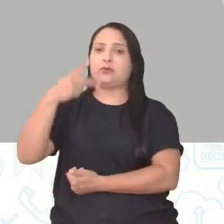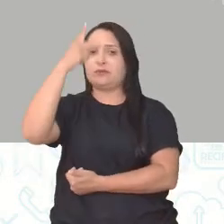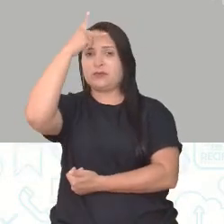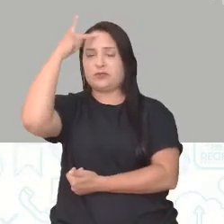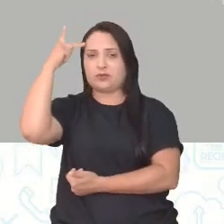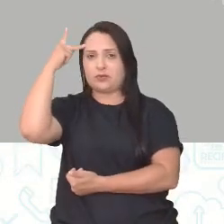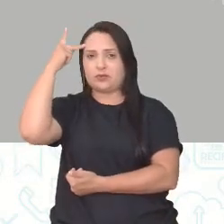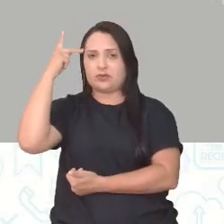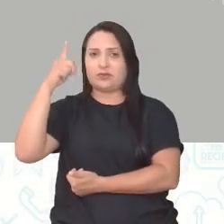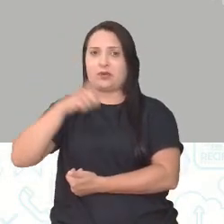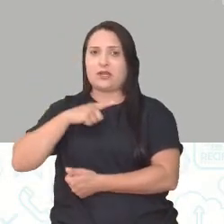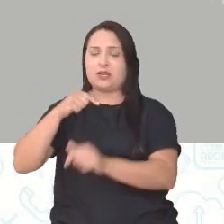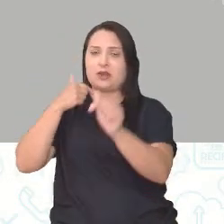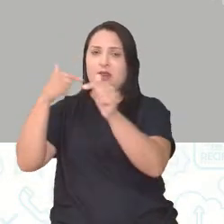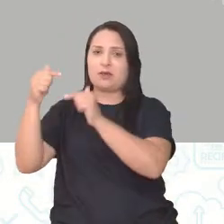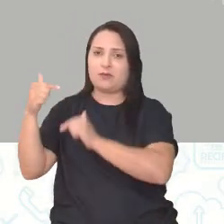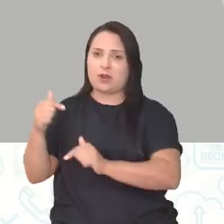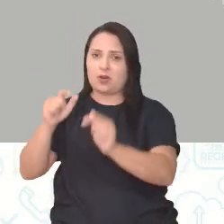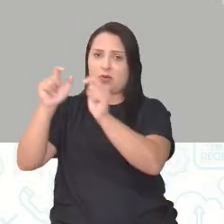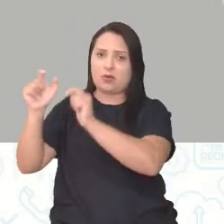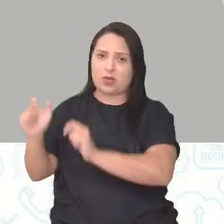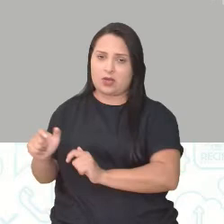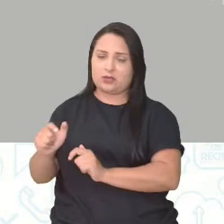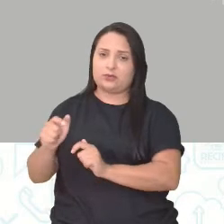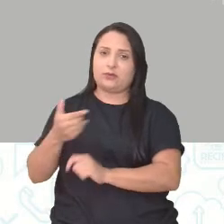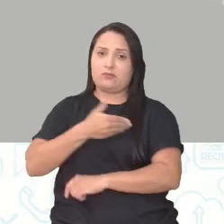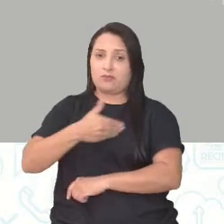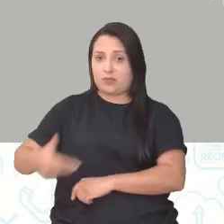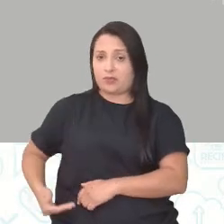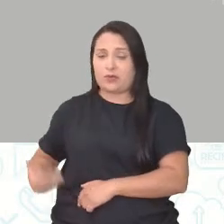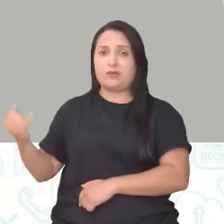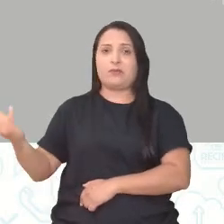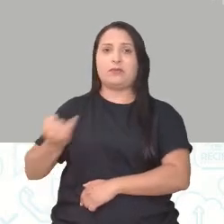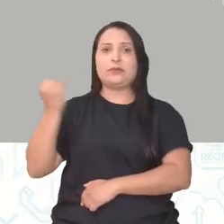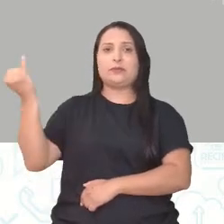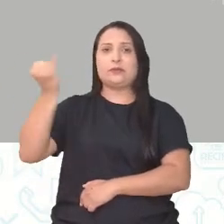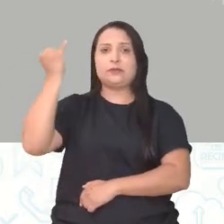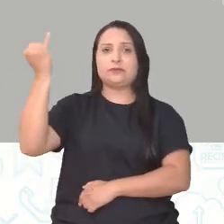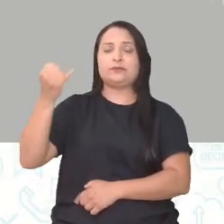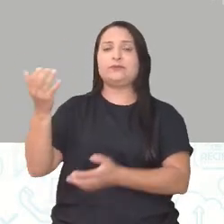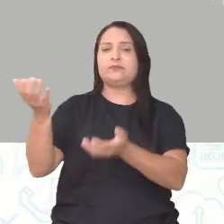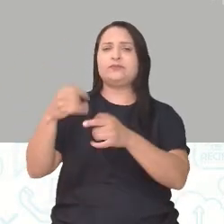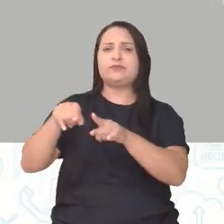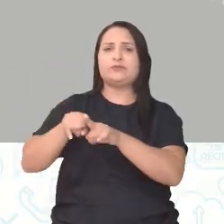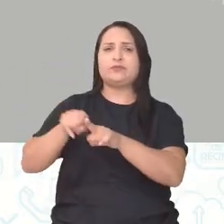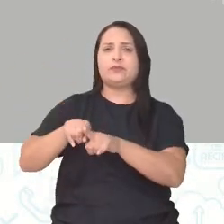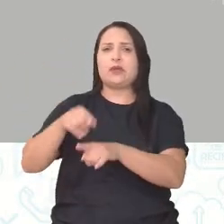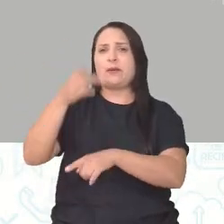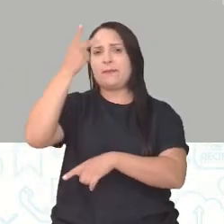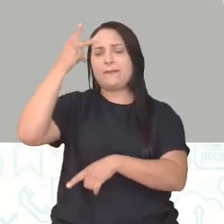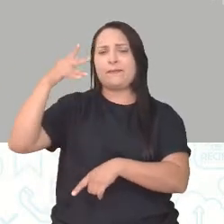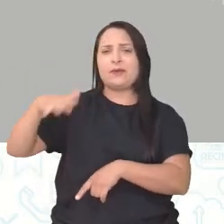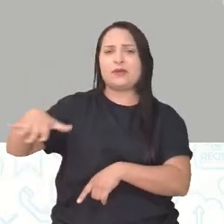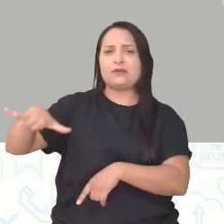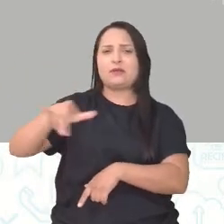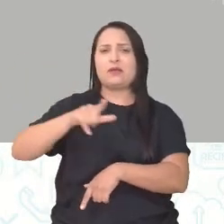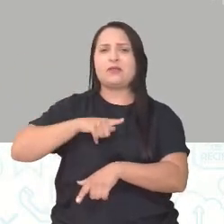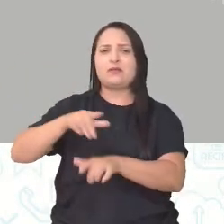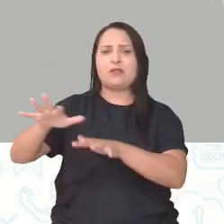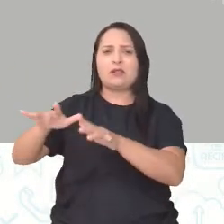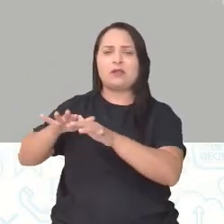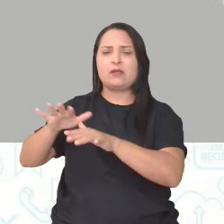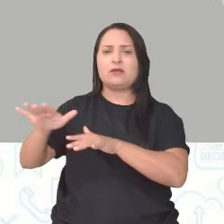ocupar cargos públicos importantes, né? Eles queriam também que essas pessoas que estavam ali se mobilizando também